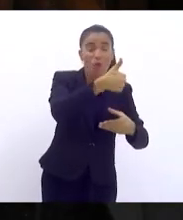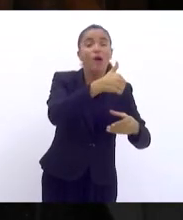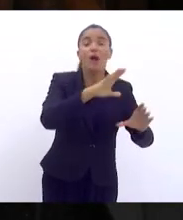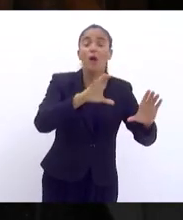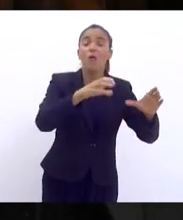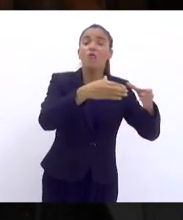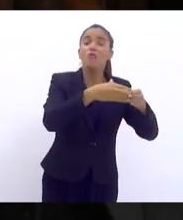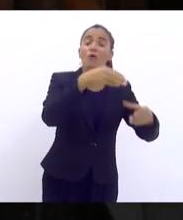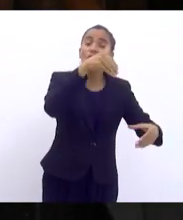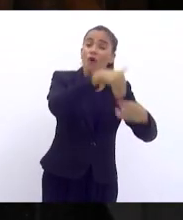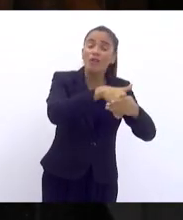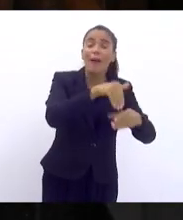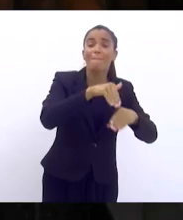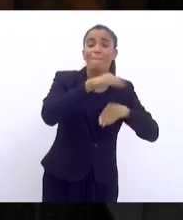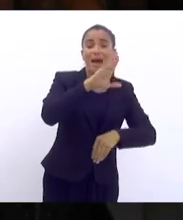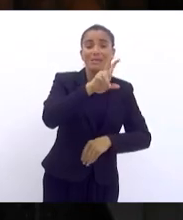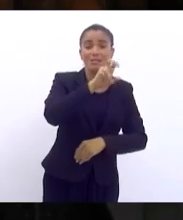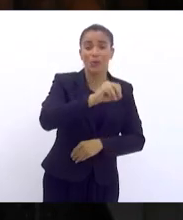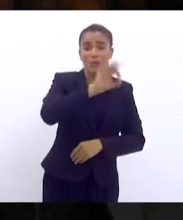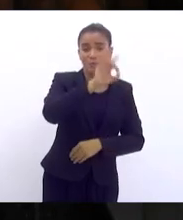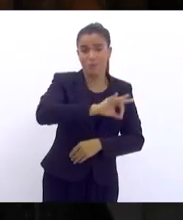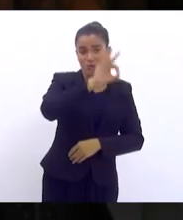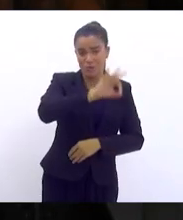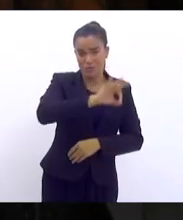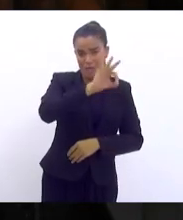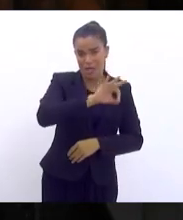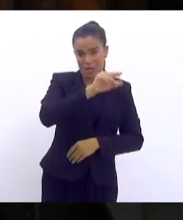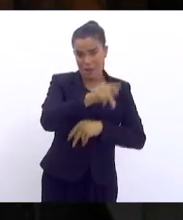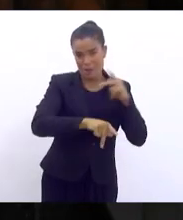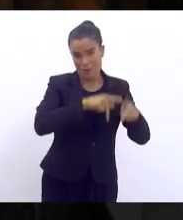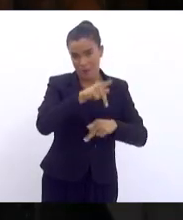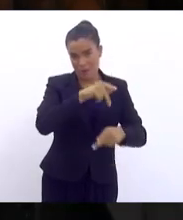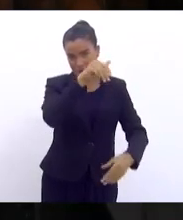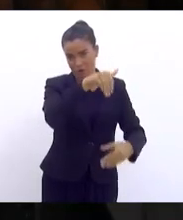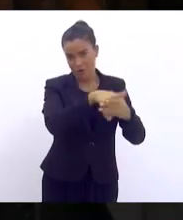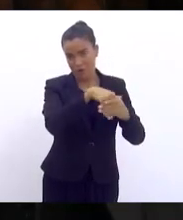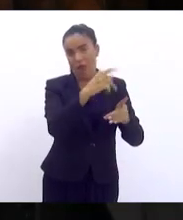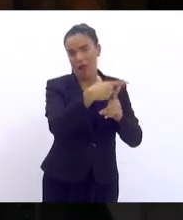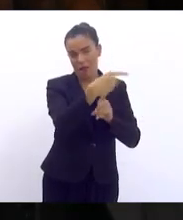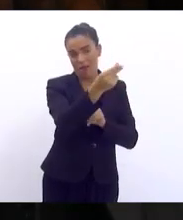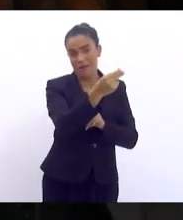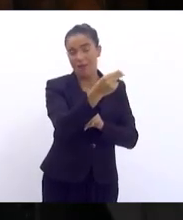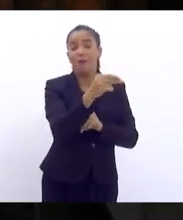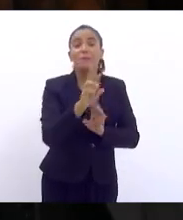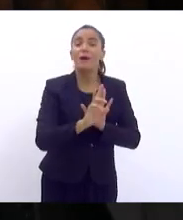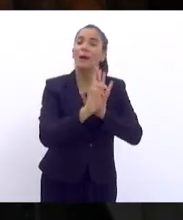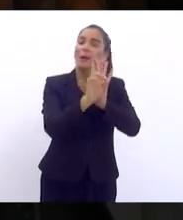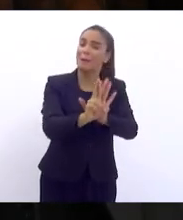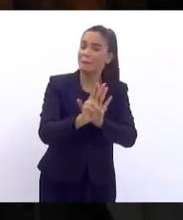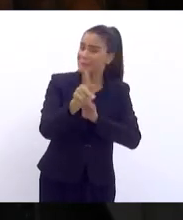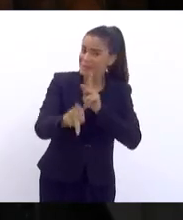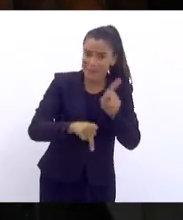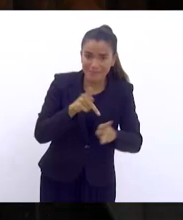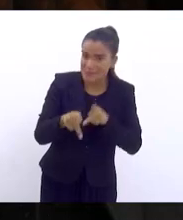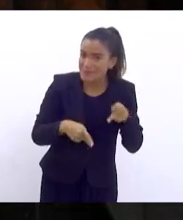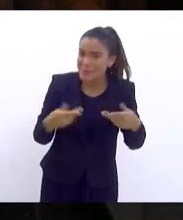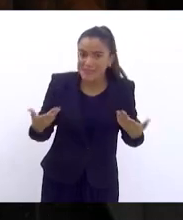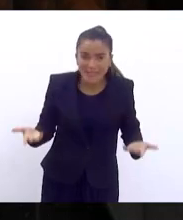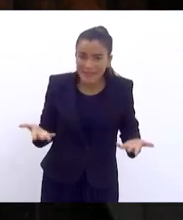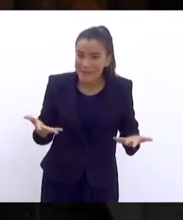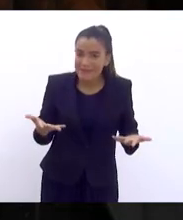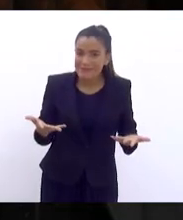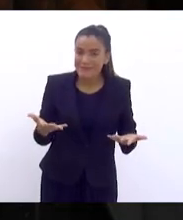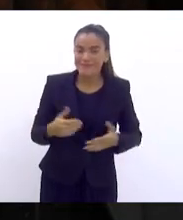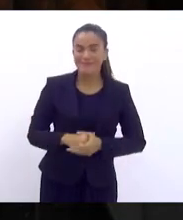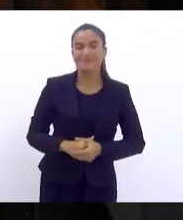50% mais um dos eleitores. E por quê? Para representar a população como